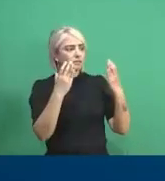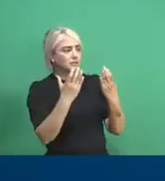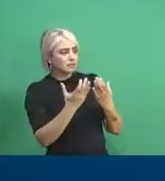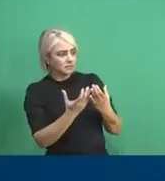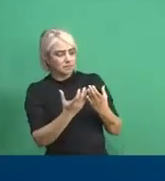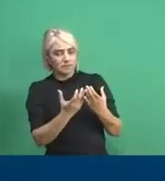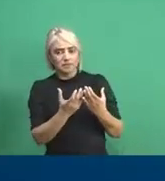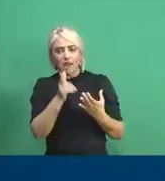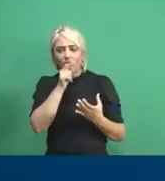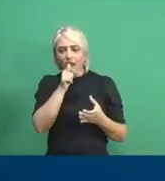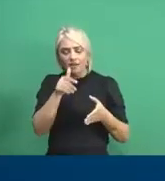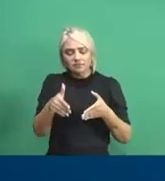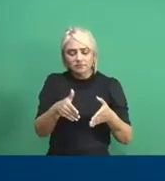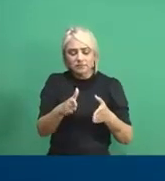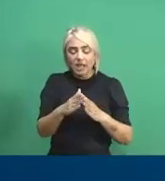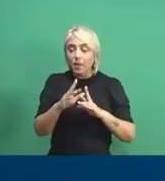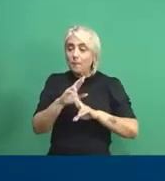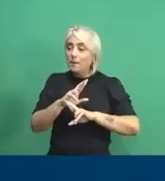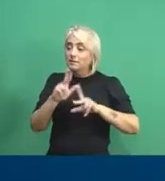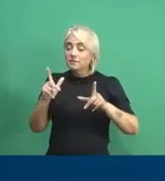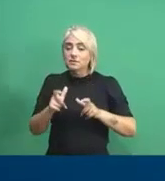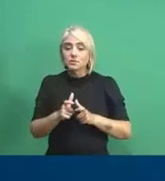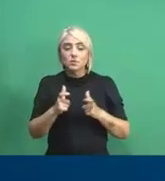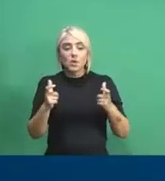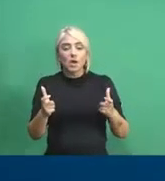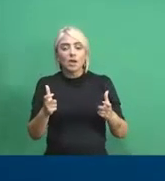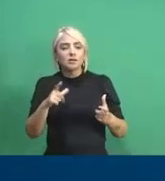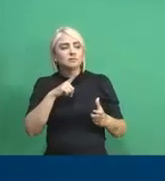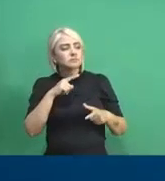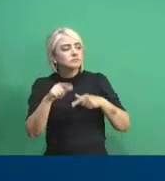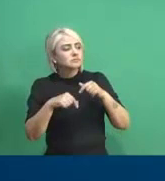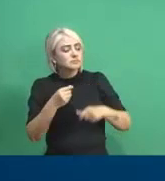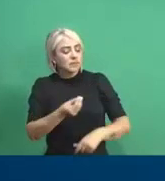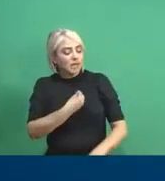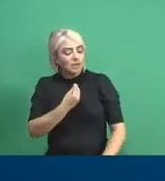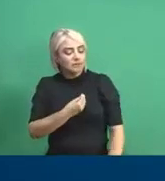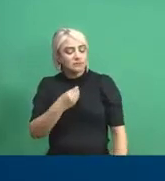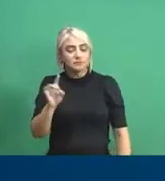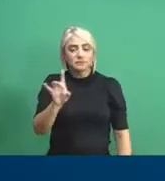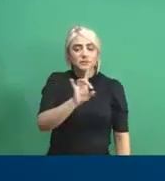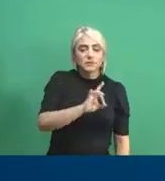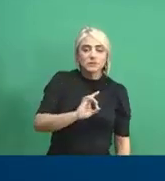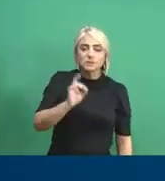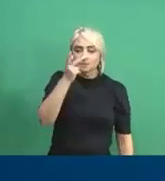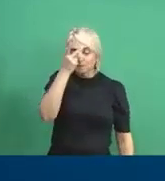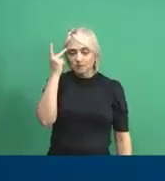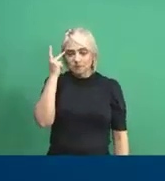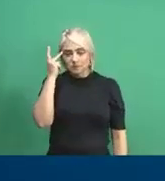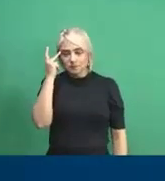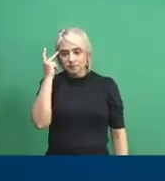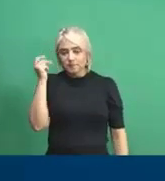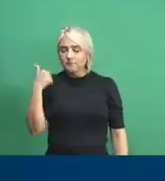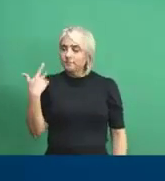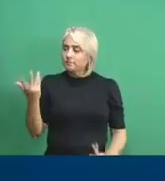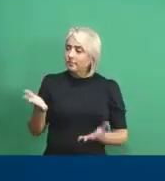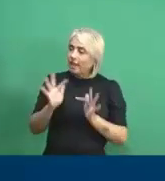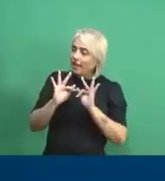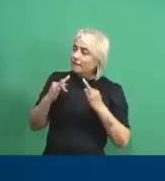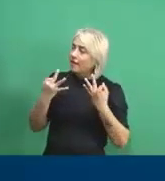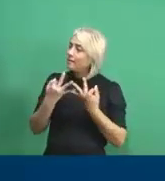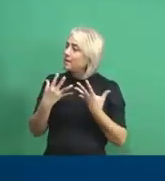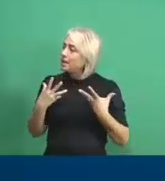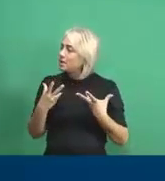ribeirinhas. É uma diferença muito grande que vocês estão fazendo na vida dessas pessoas, de famílias